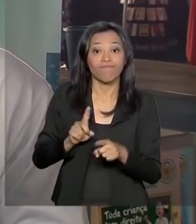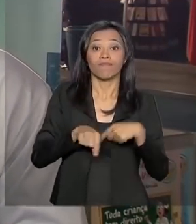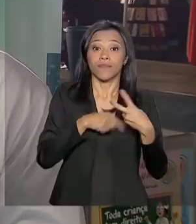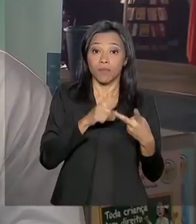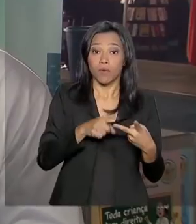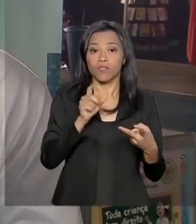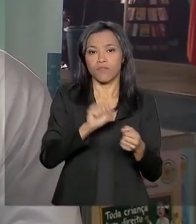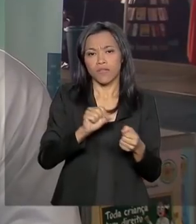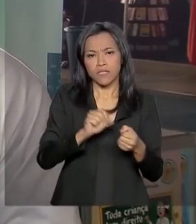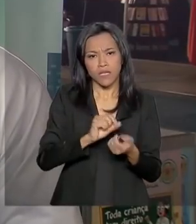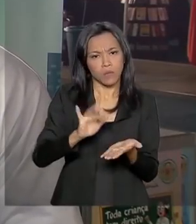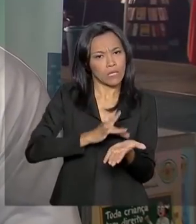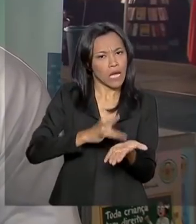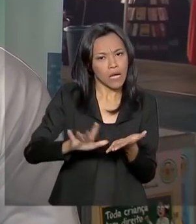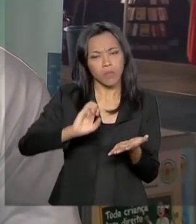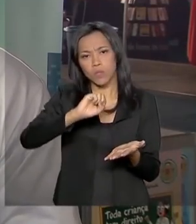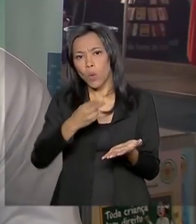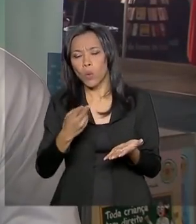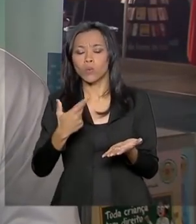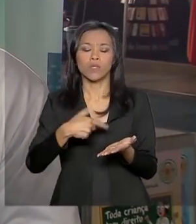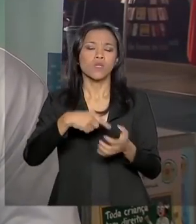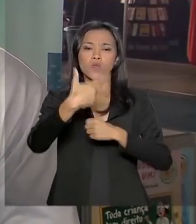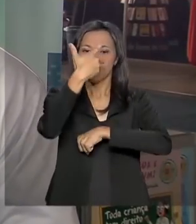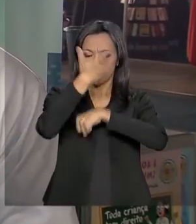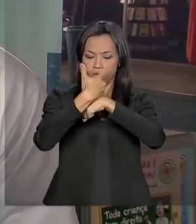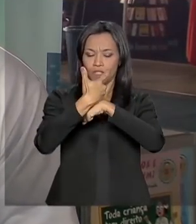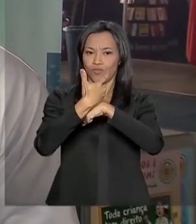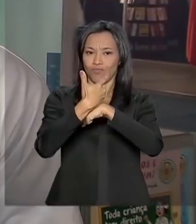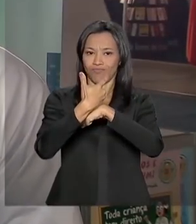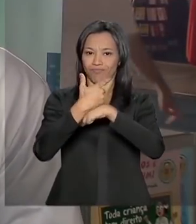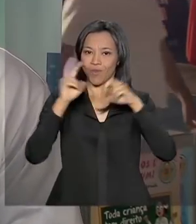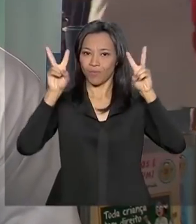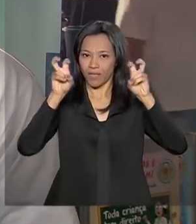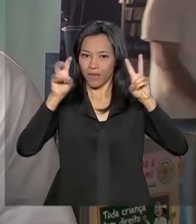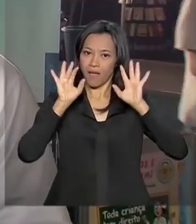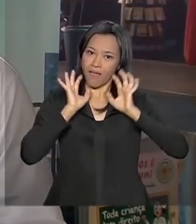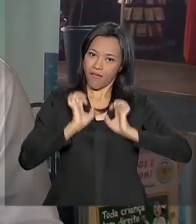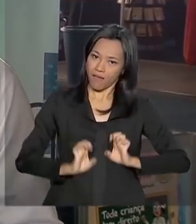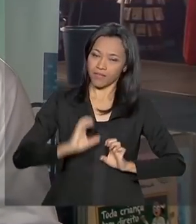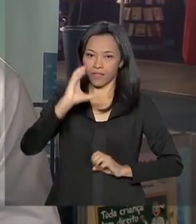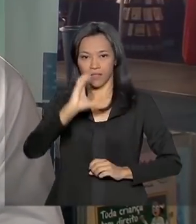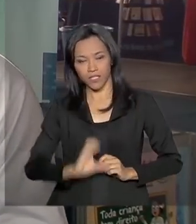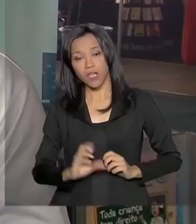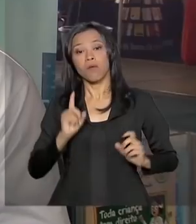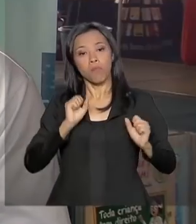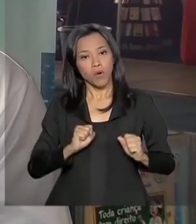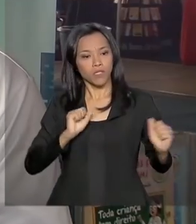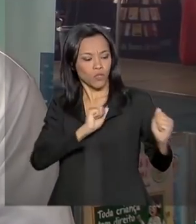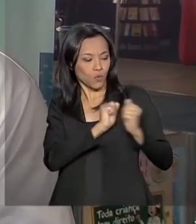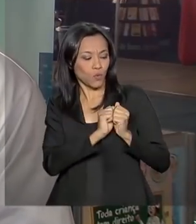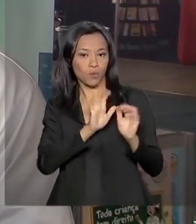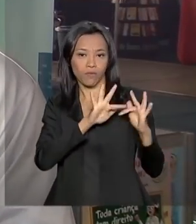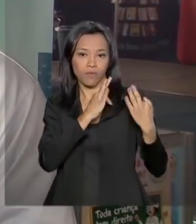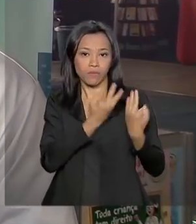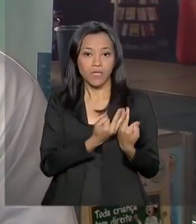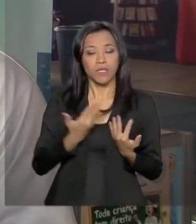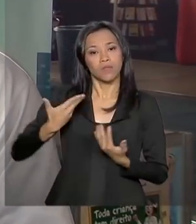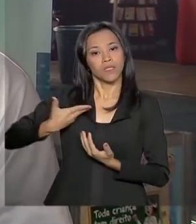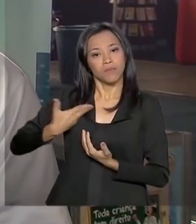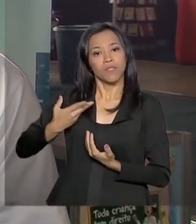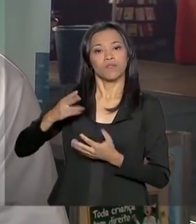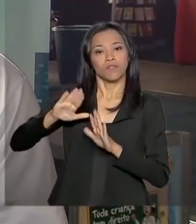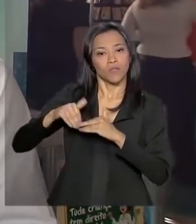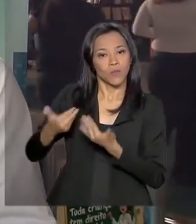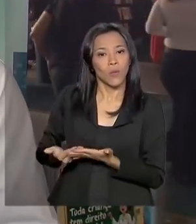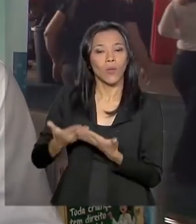no celular, no tablet, um vídeo sobre ética e cidadania. Esse vídeo pode ser com a família, pode ser com os colegas da escola, pode ser com os